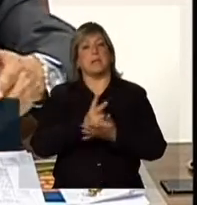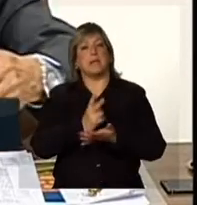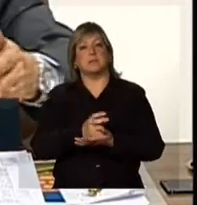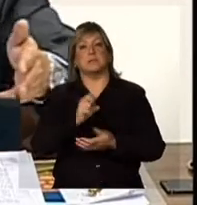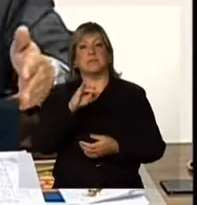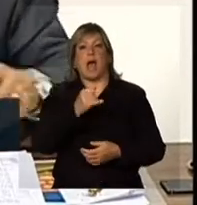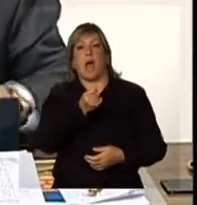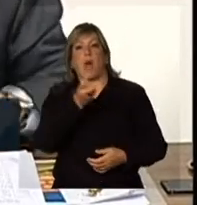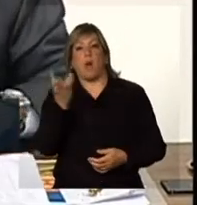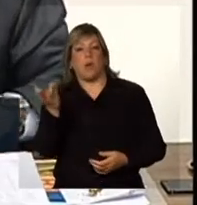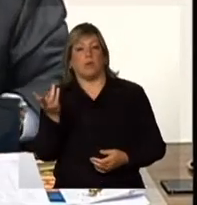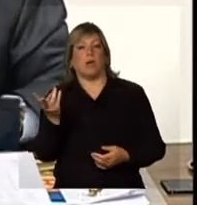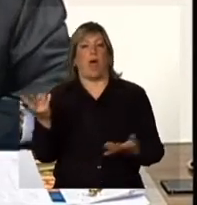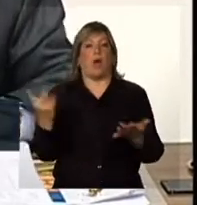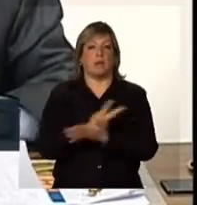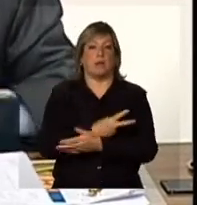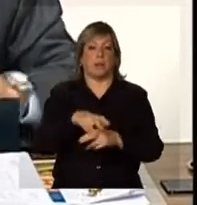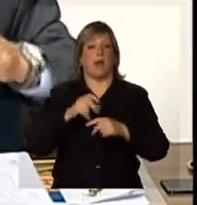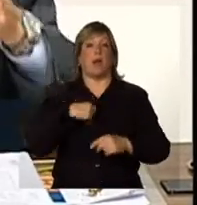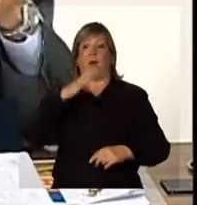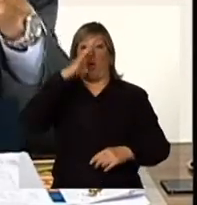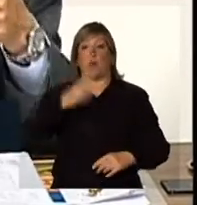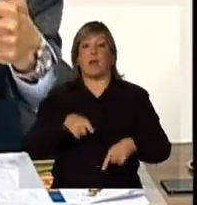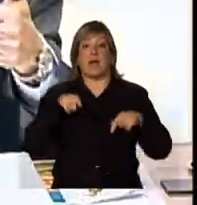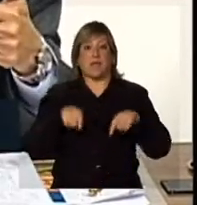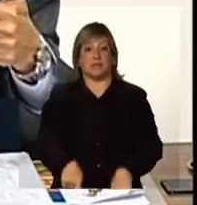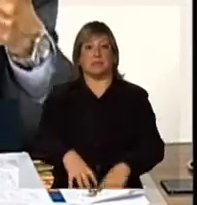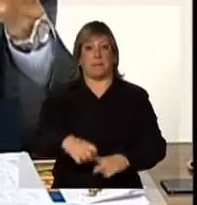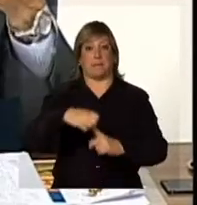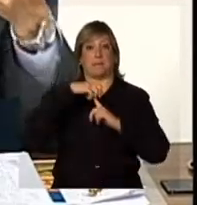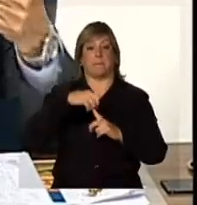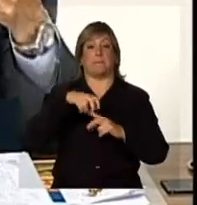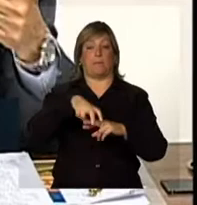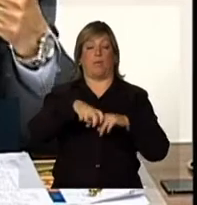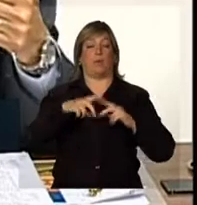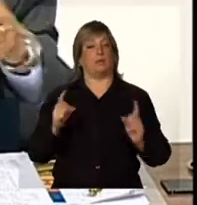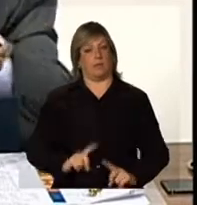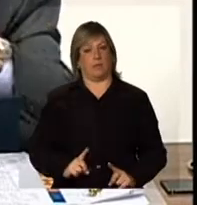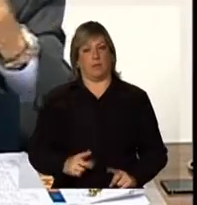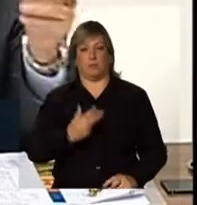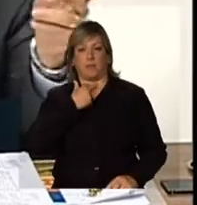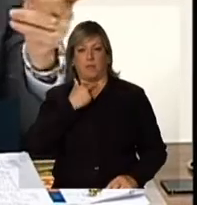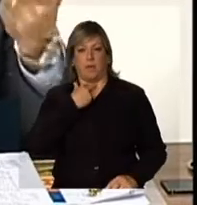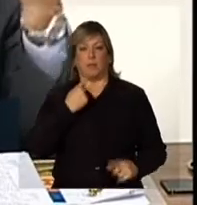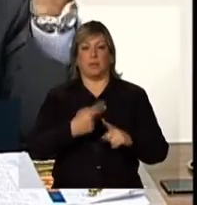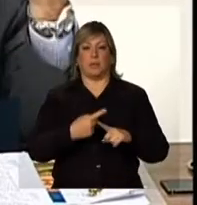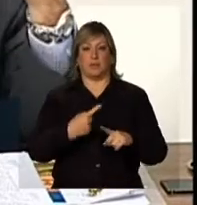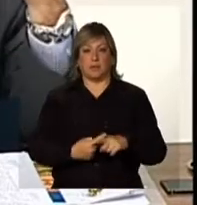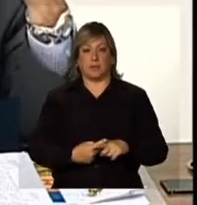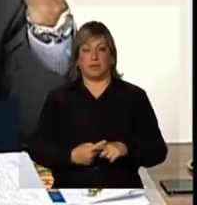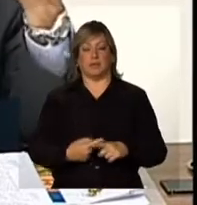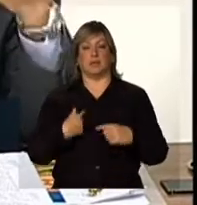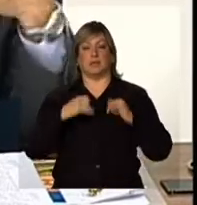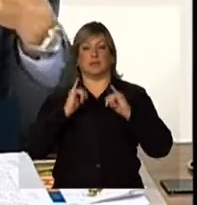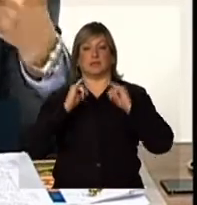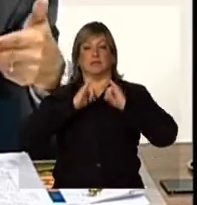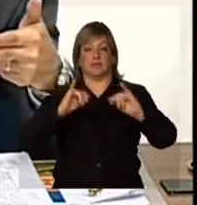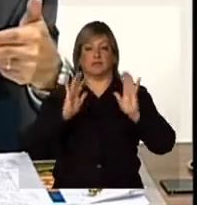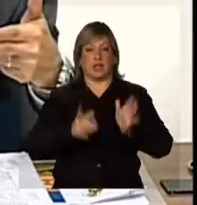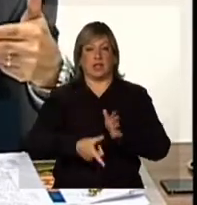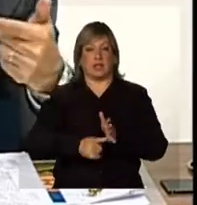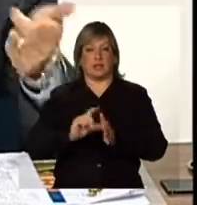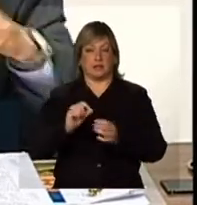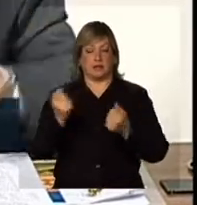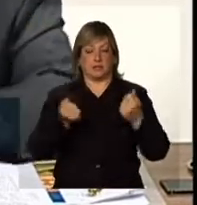alguma deficiência nas rodovias, mas de fato não se pode. Seja porque, constatadamente, é pelas razões que eu mencionei anteriormente, que os